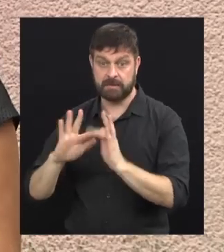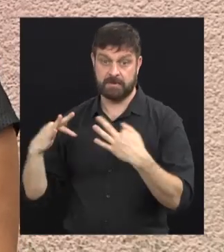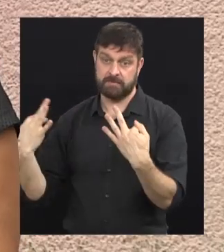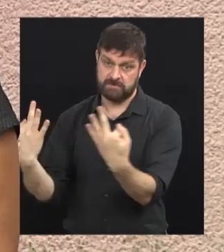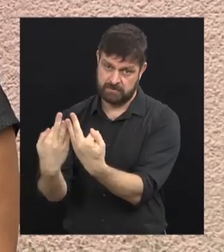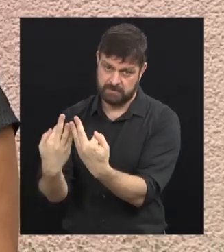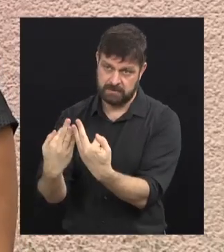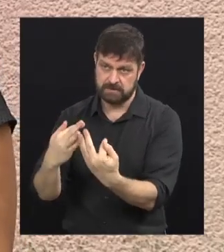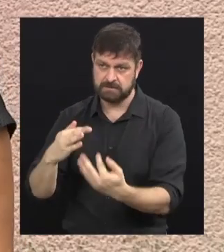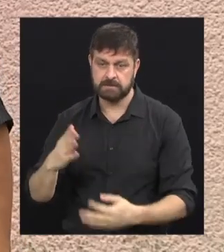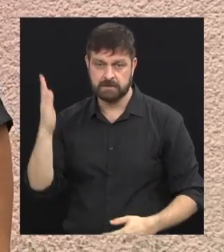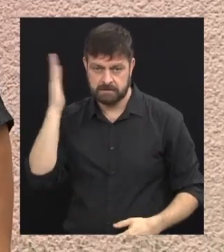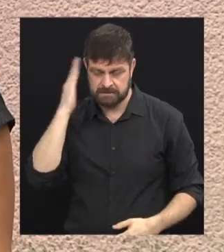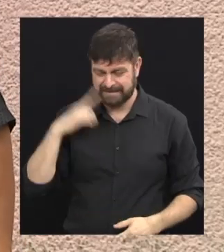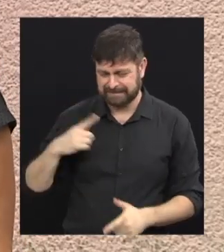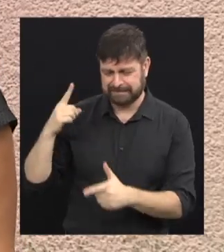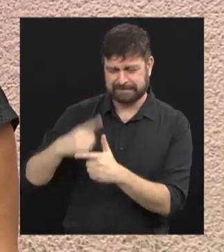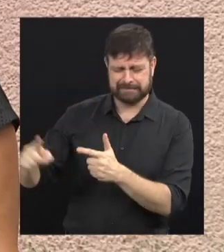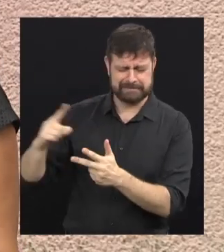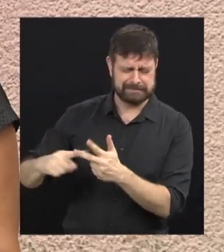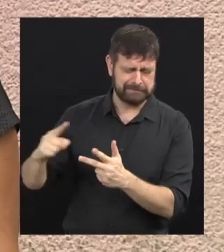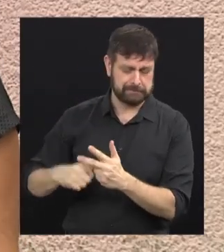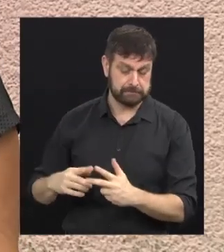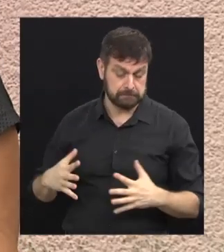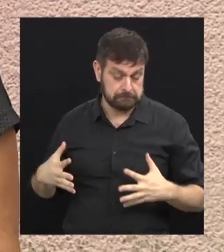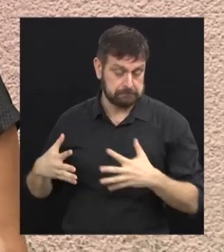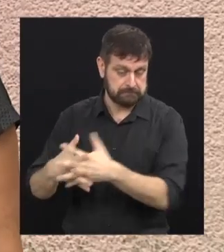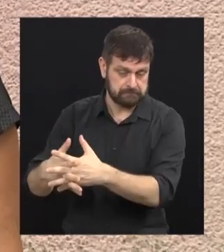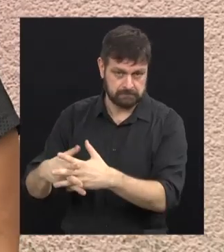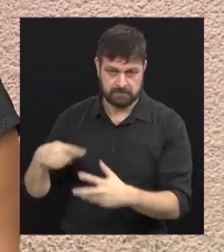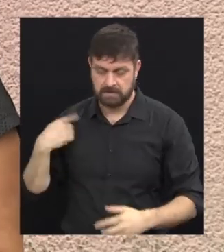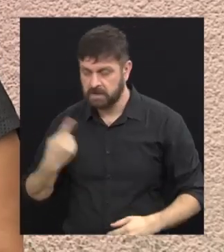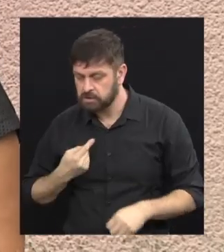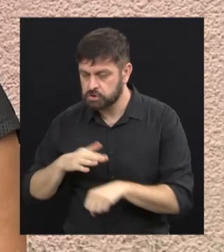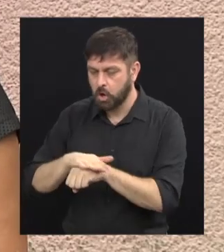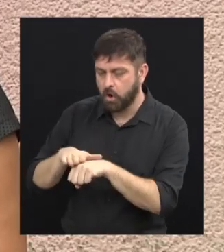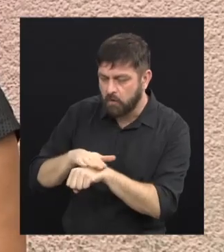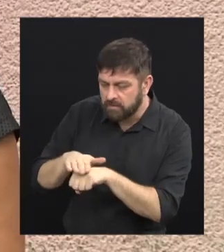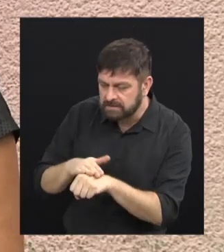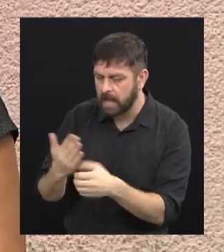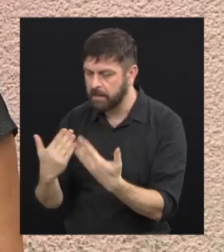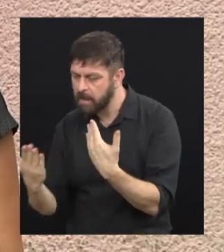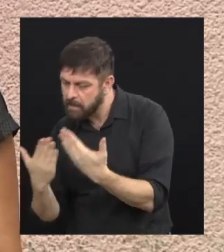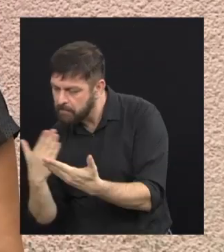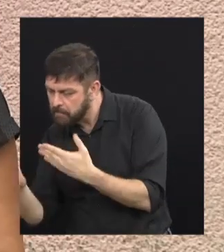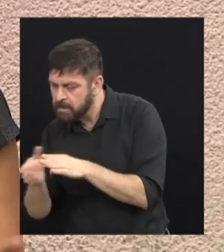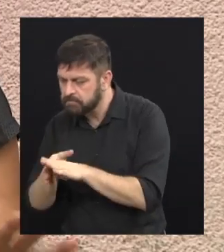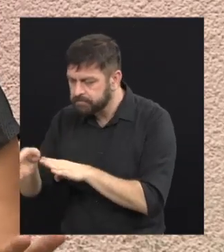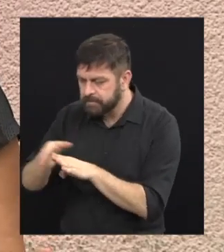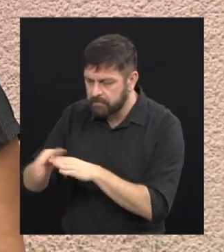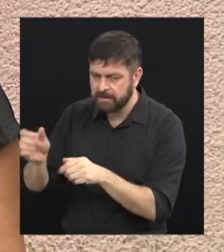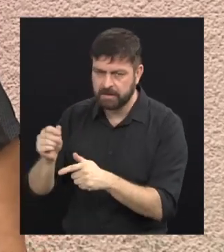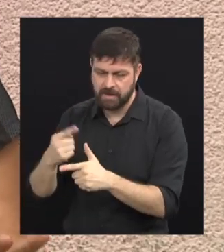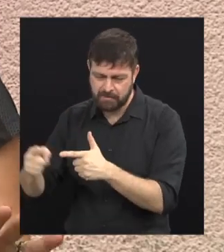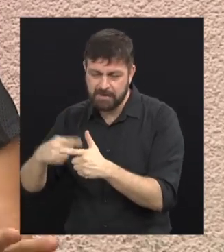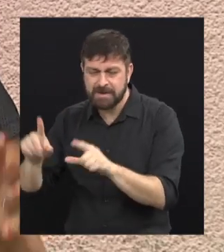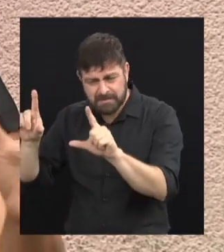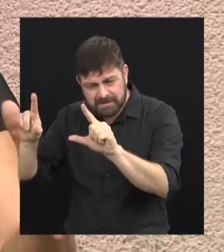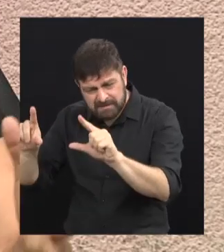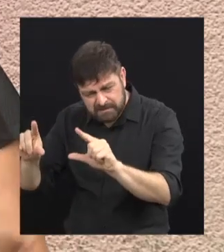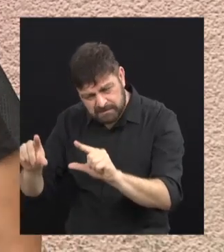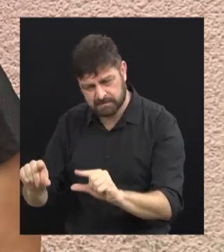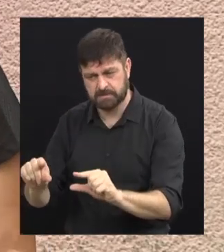Porque eu sei que tem problemas muito graves e que a gente procura conversar para poder amenizar pelo menos um pouco